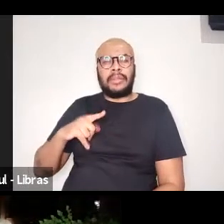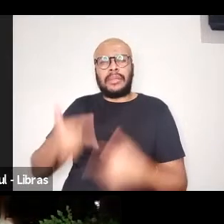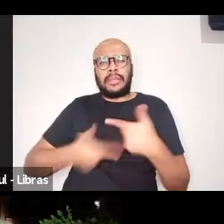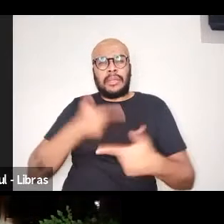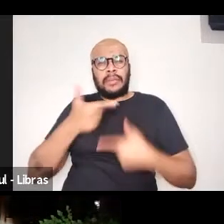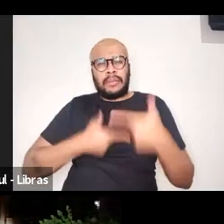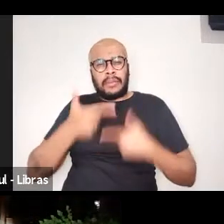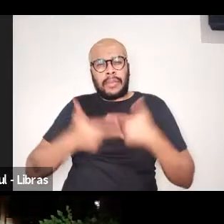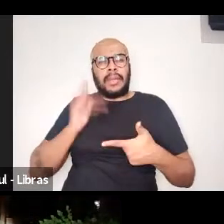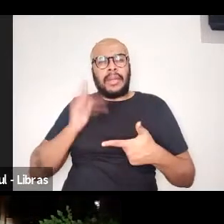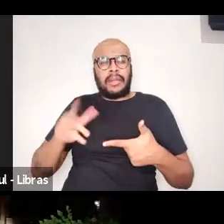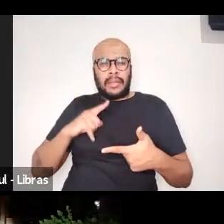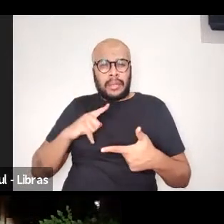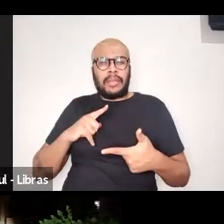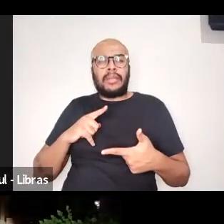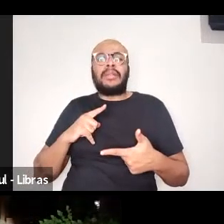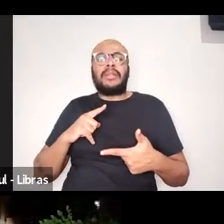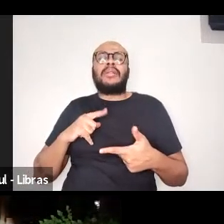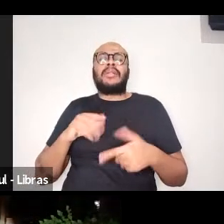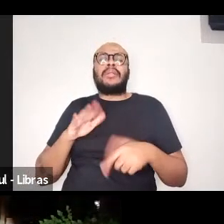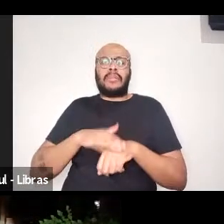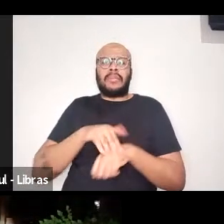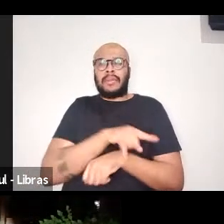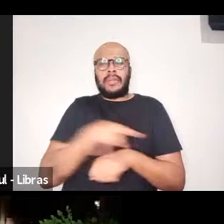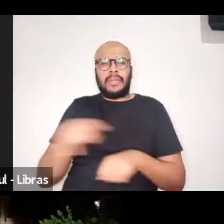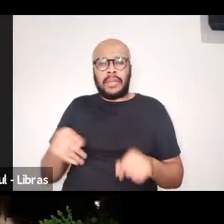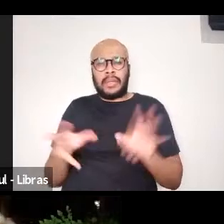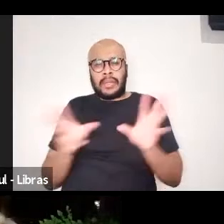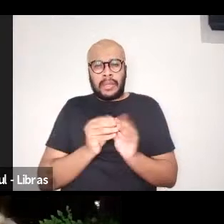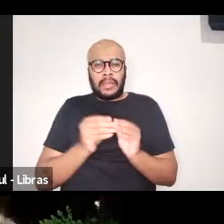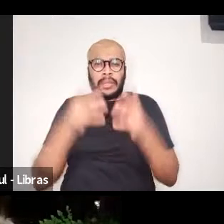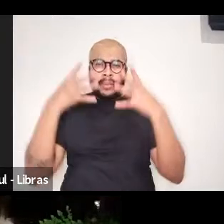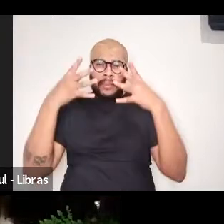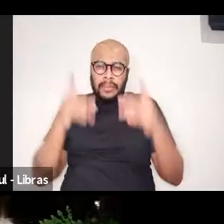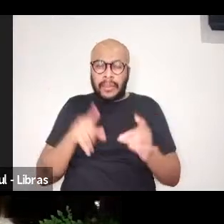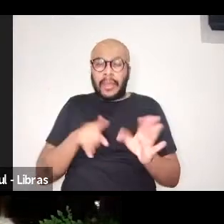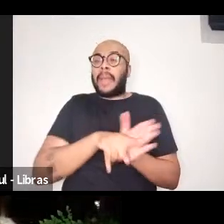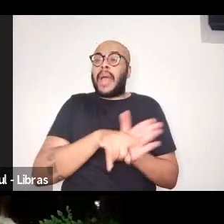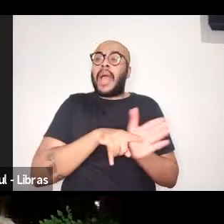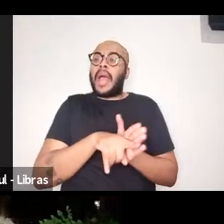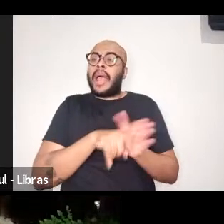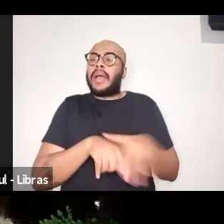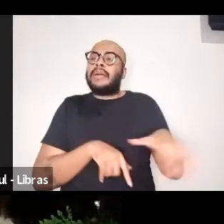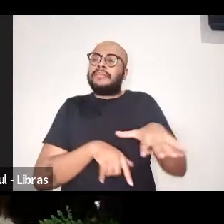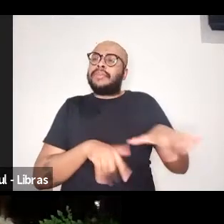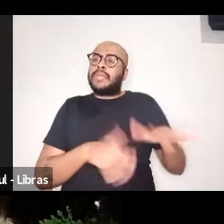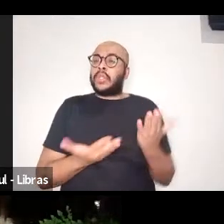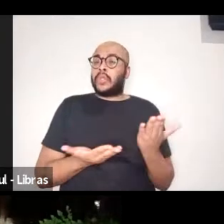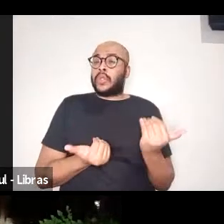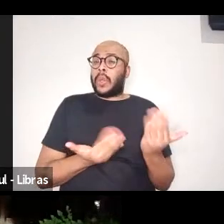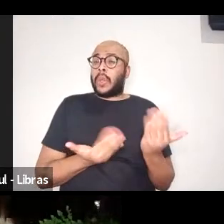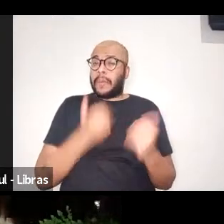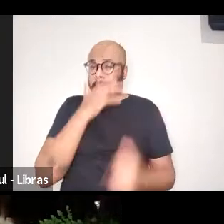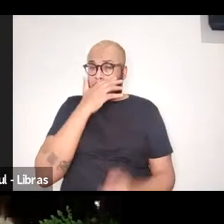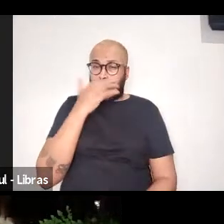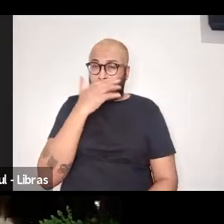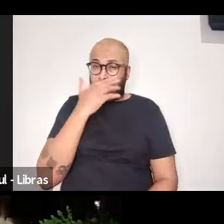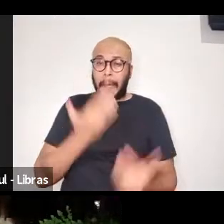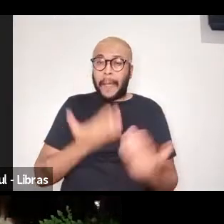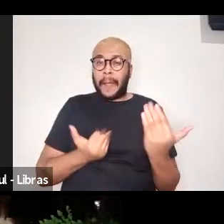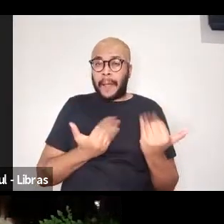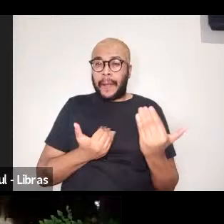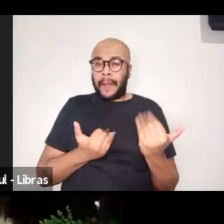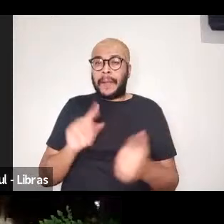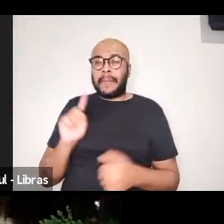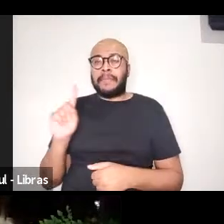que eles estão resenhando trabalhos de pesquisadores e pesquisadoras jovens com primeiros